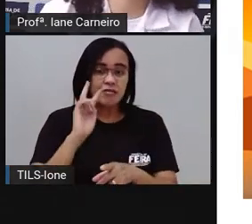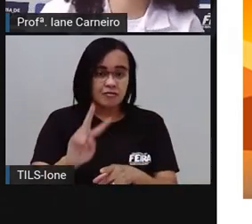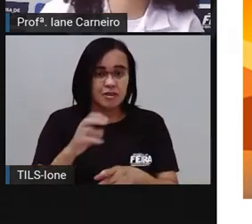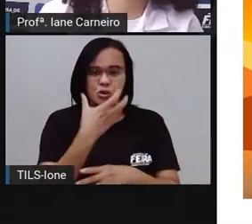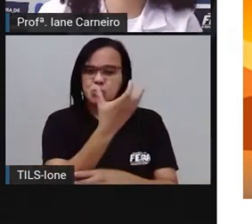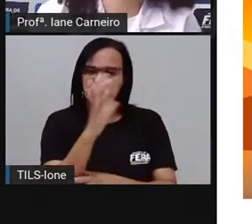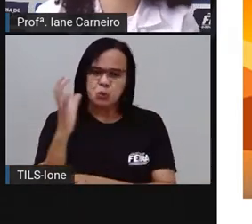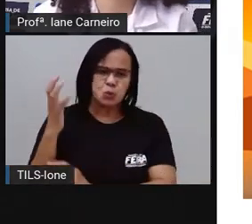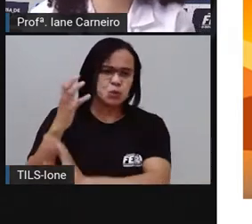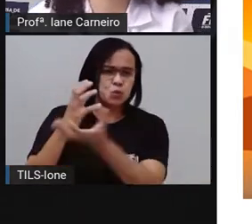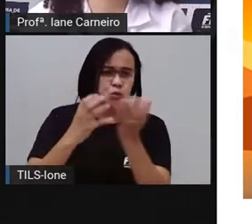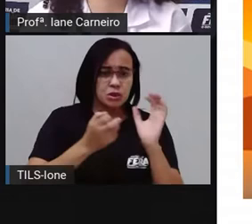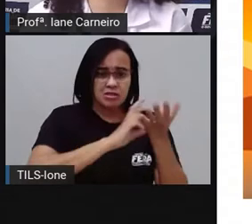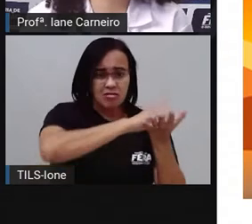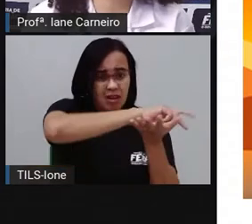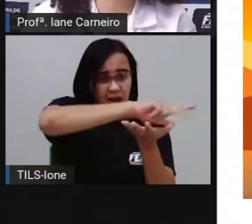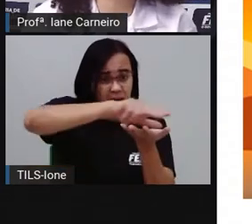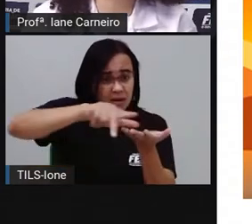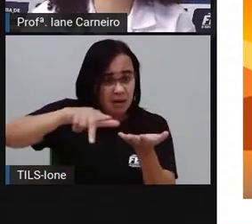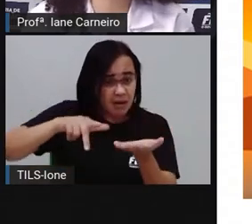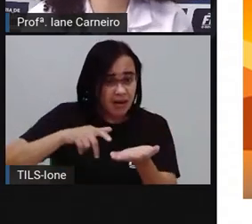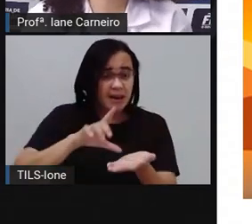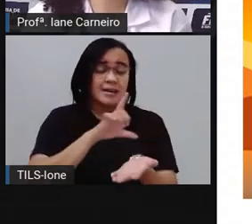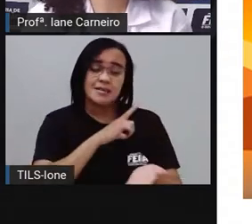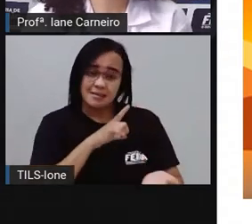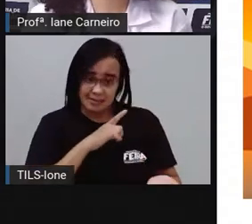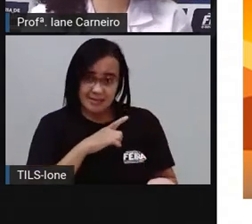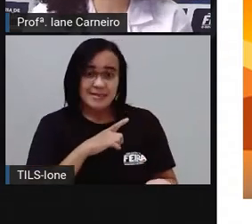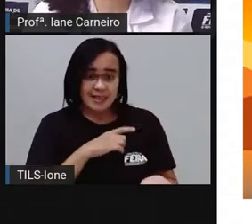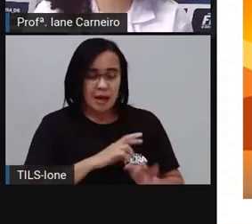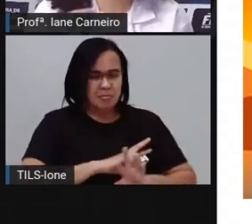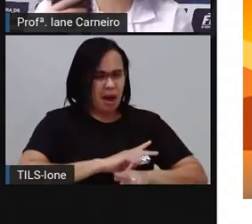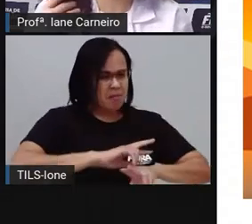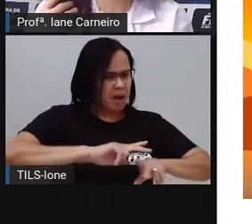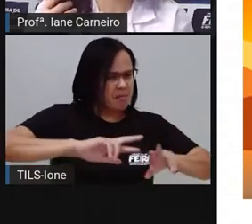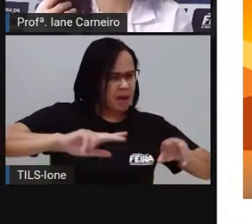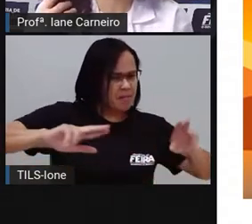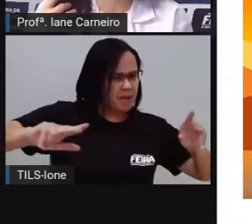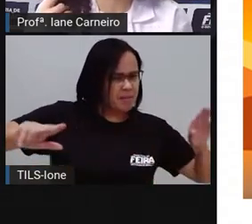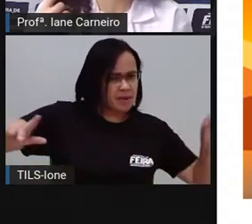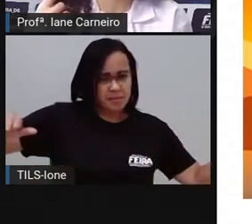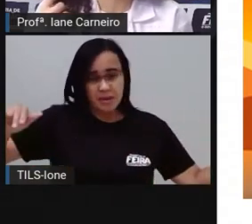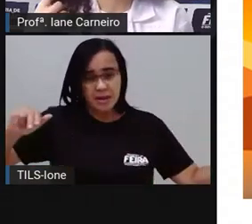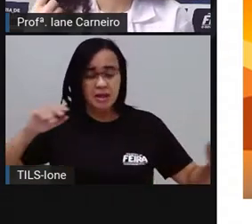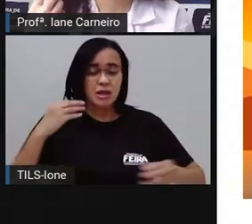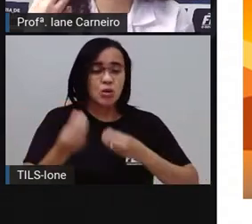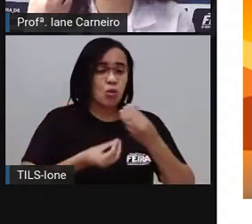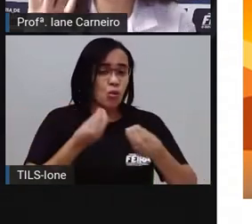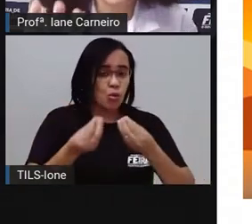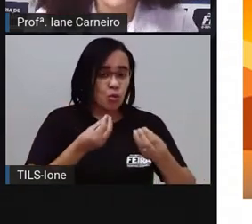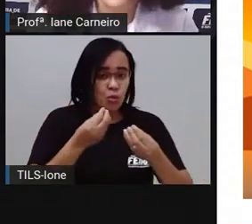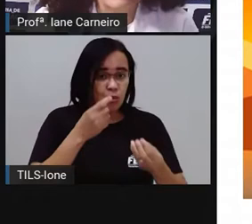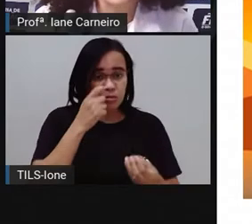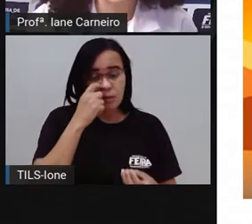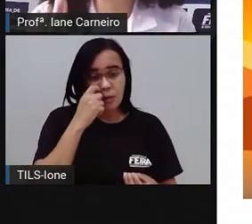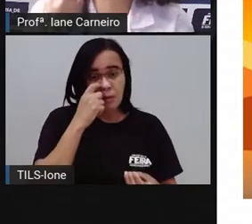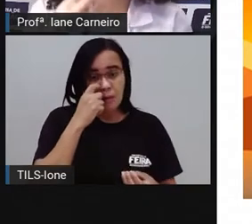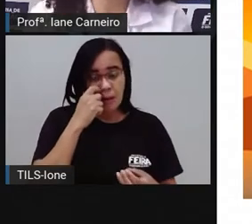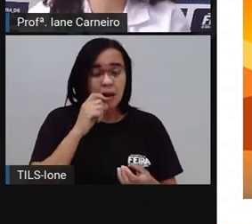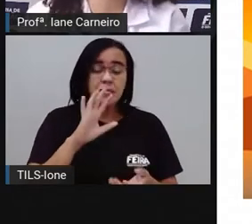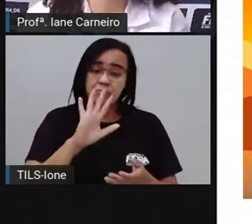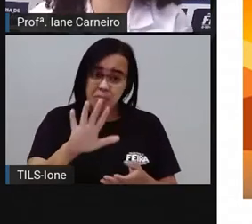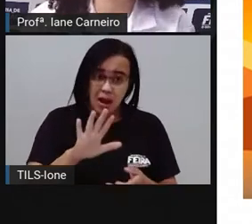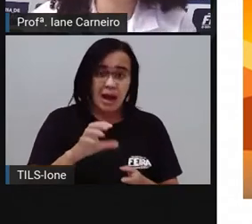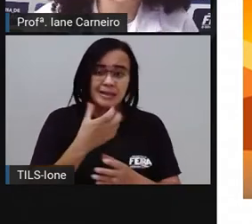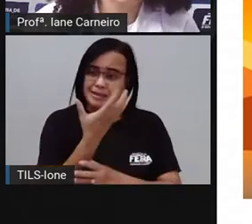viu que tem vegetação que ela está bem adaptada ao